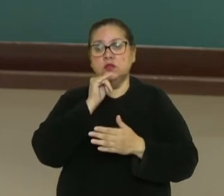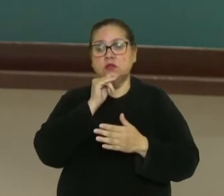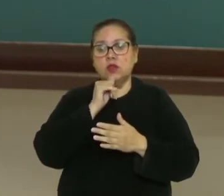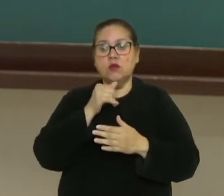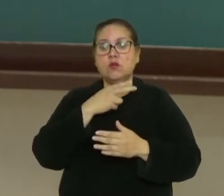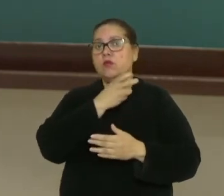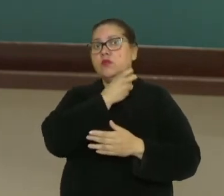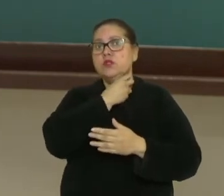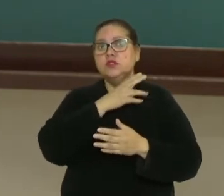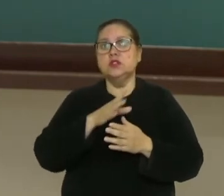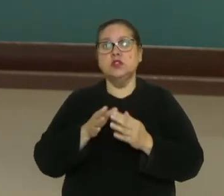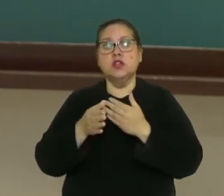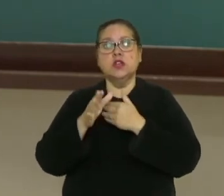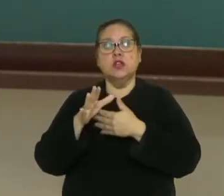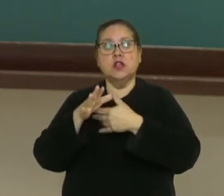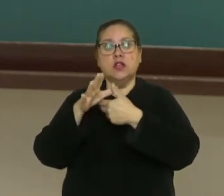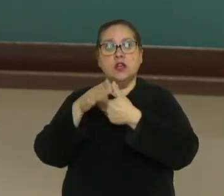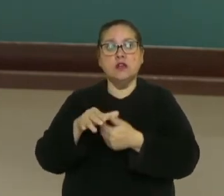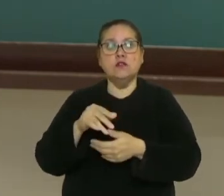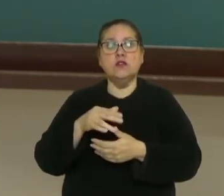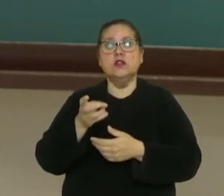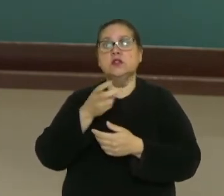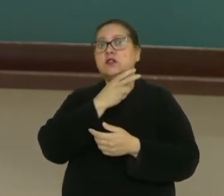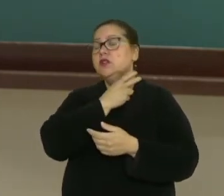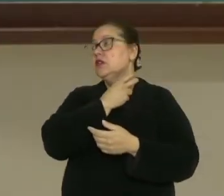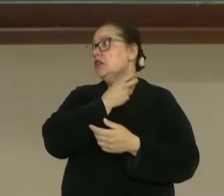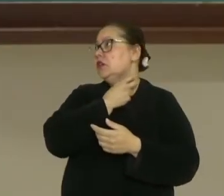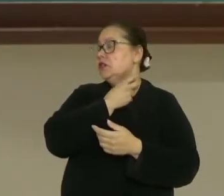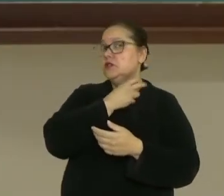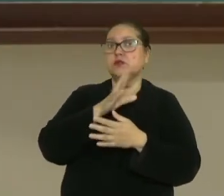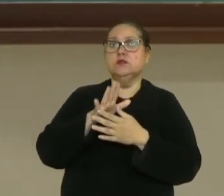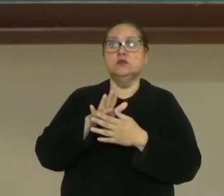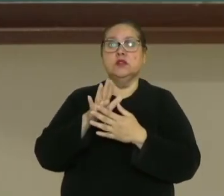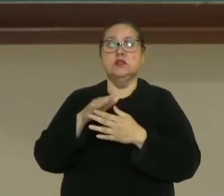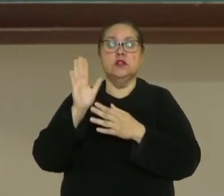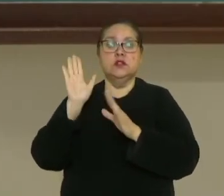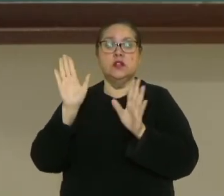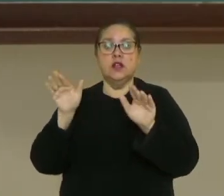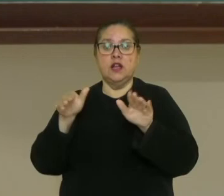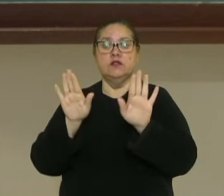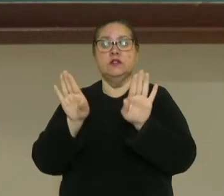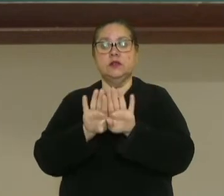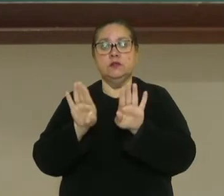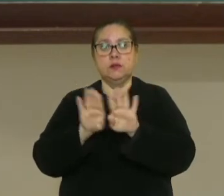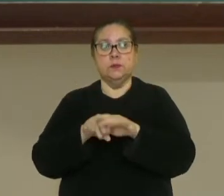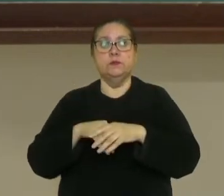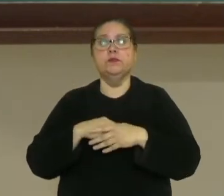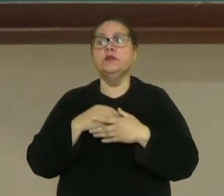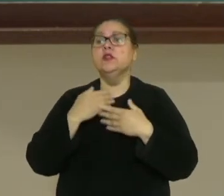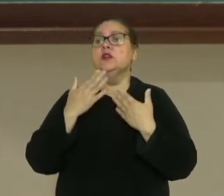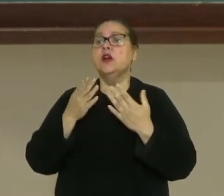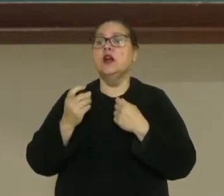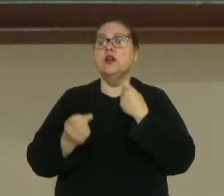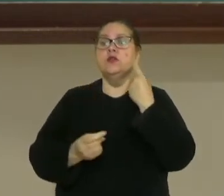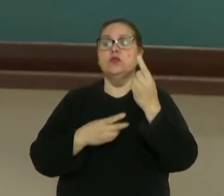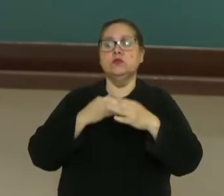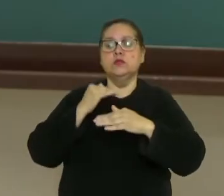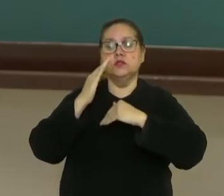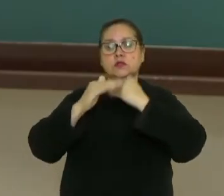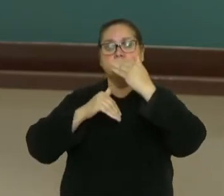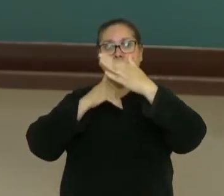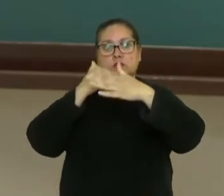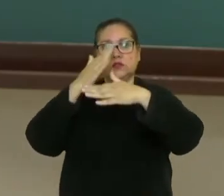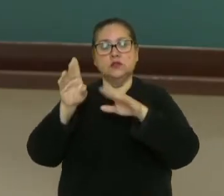as asas, morcego e ave, na homologia, e na analogia, inseto e ave também. Algumas evoluções